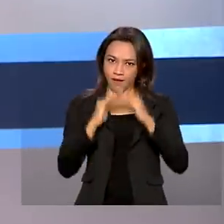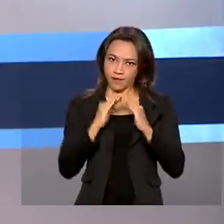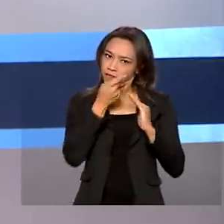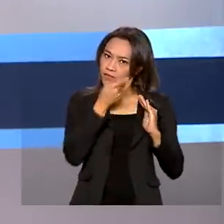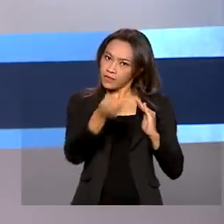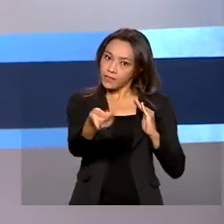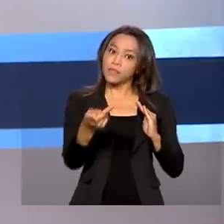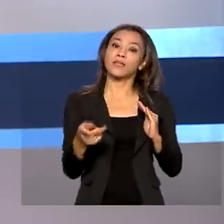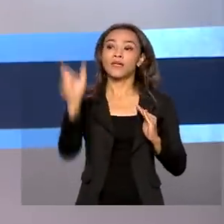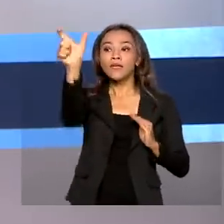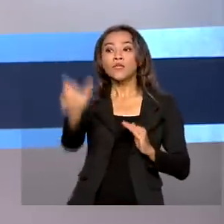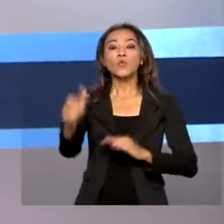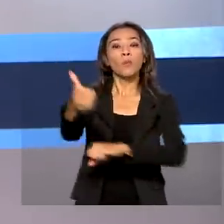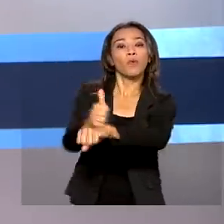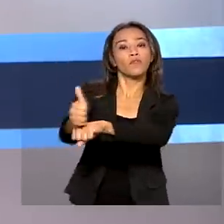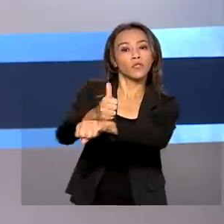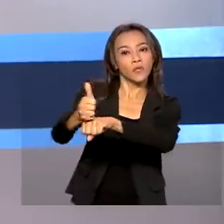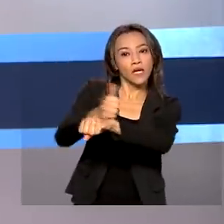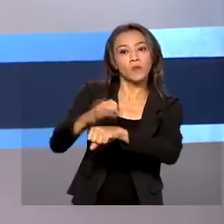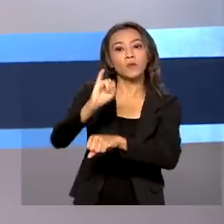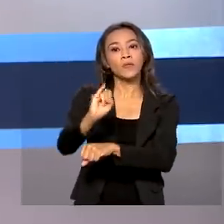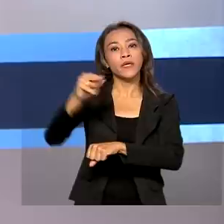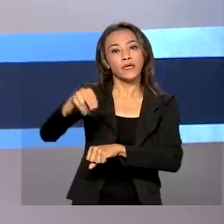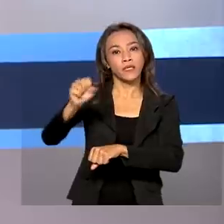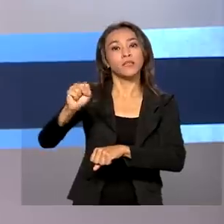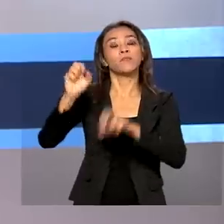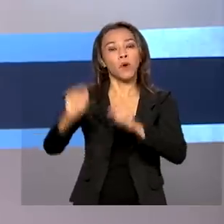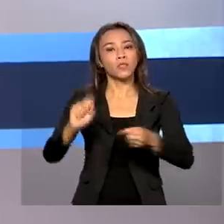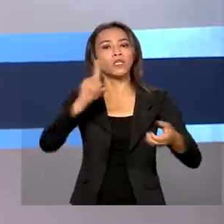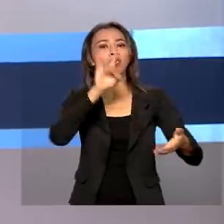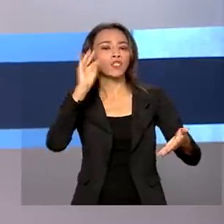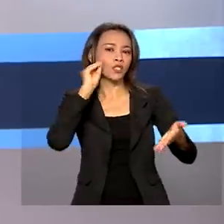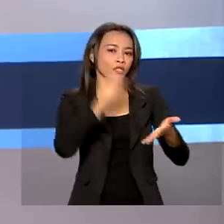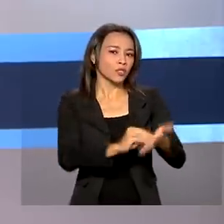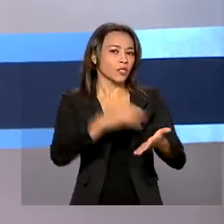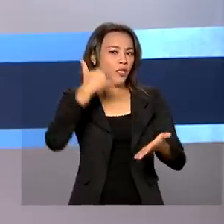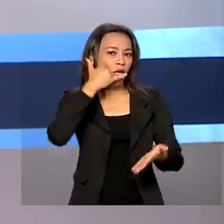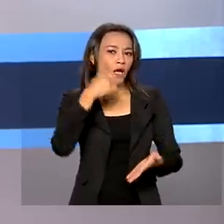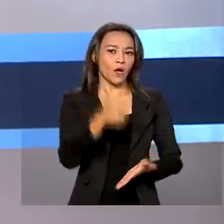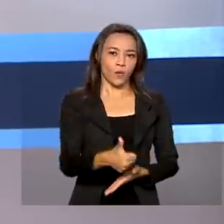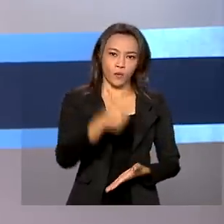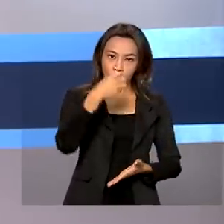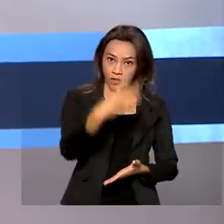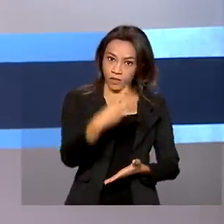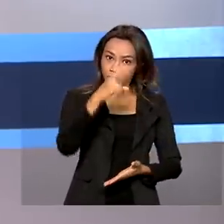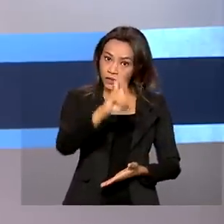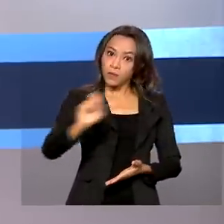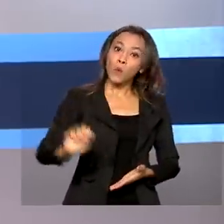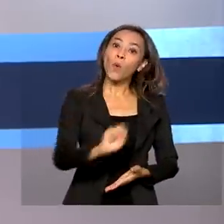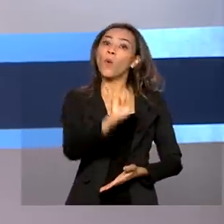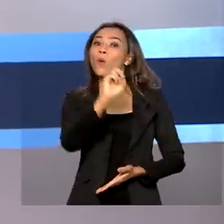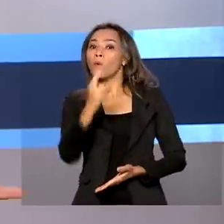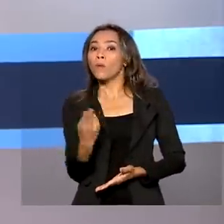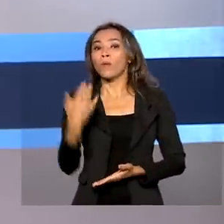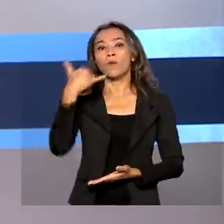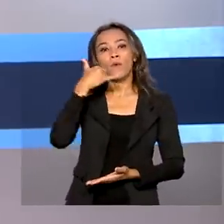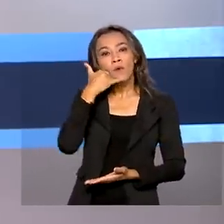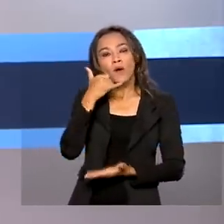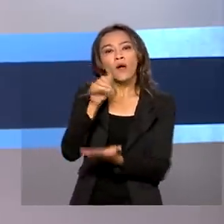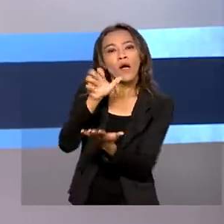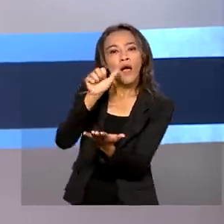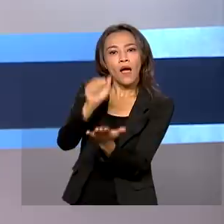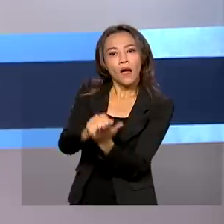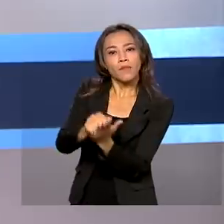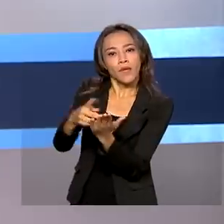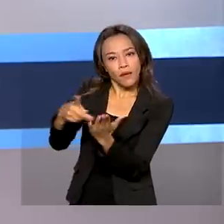representante da Previdência Social pode ser agendada por meio da Central 135 ou pelo aplicativo Meu INSS. A medida foi